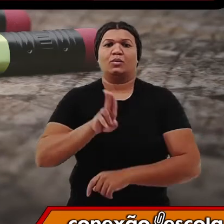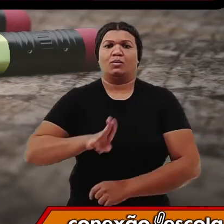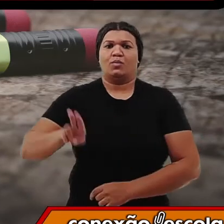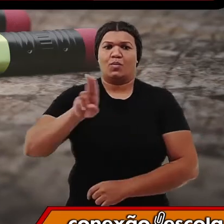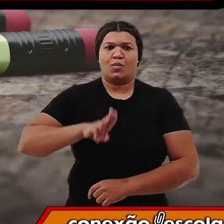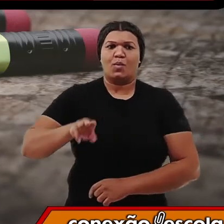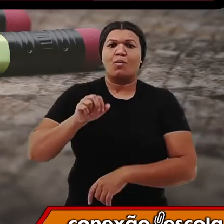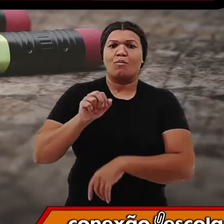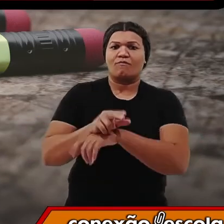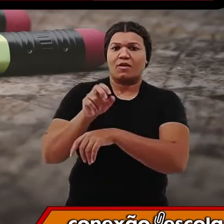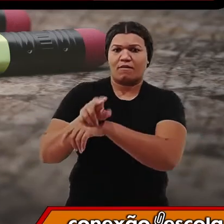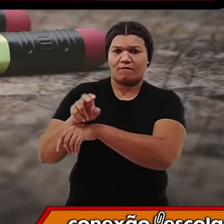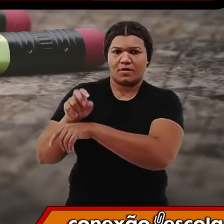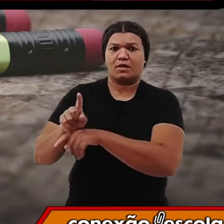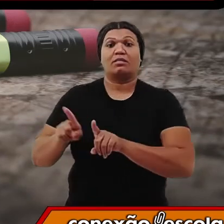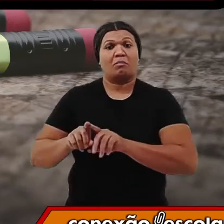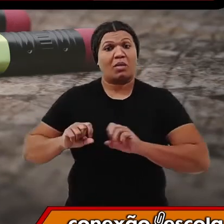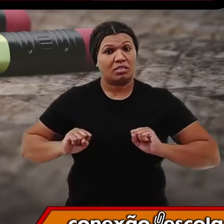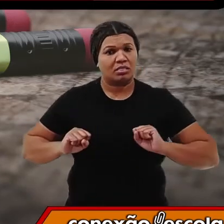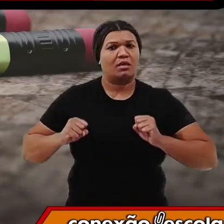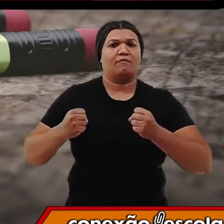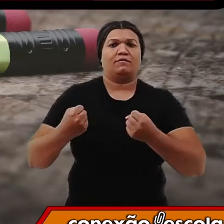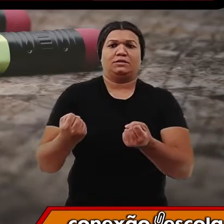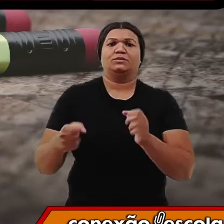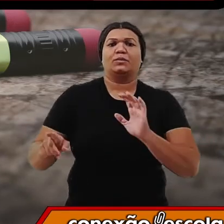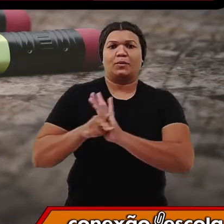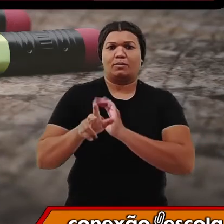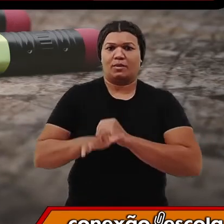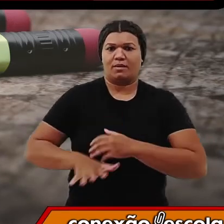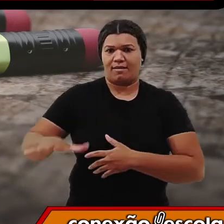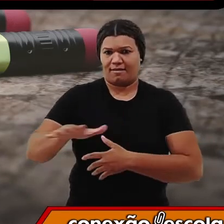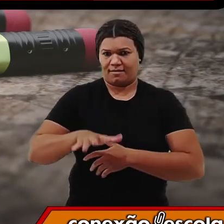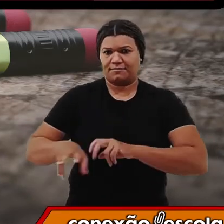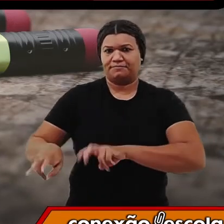de defensores agrícolas.